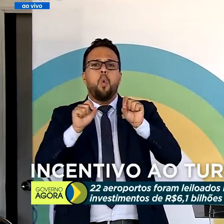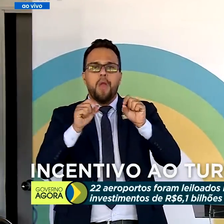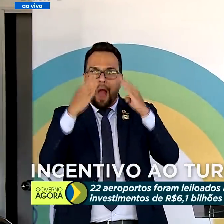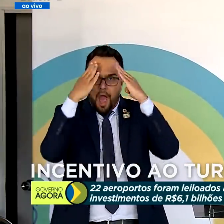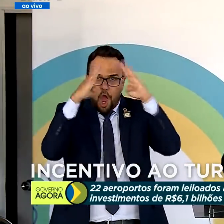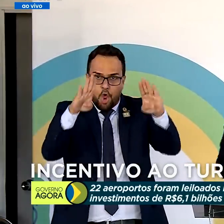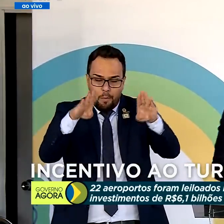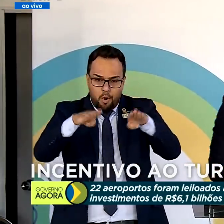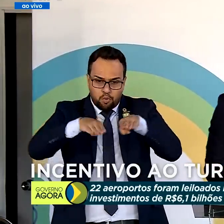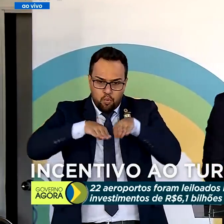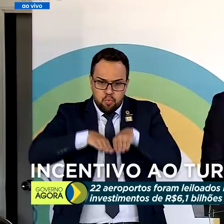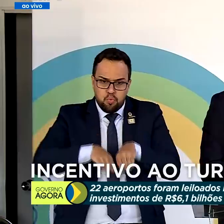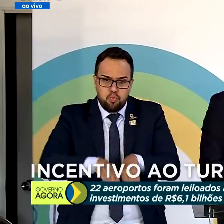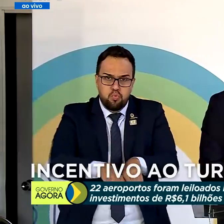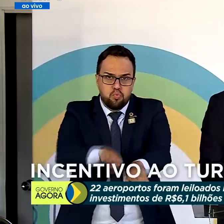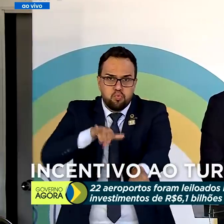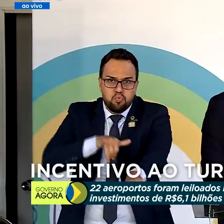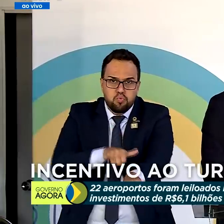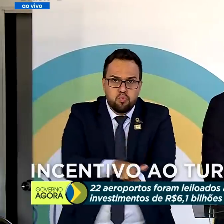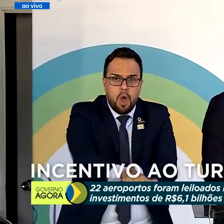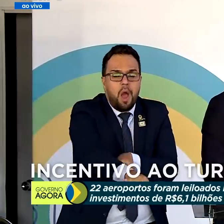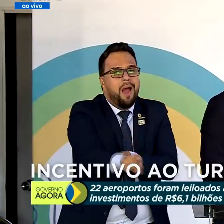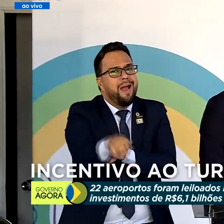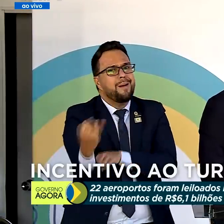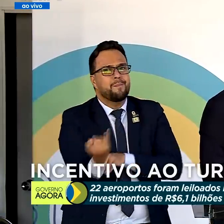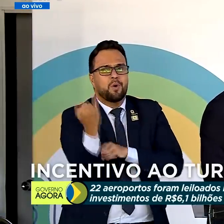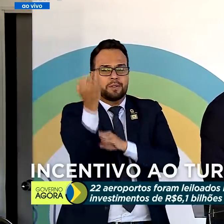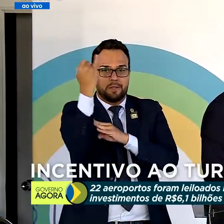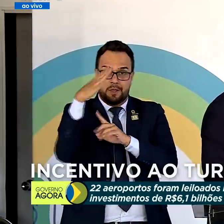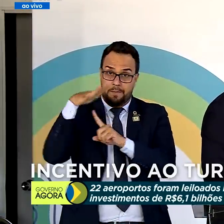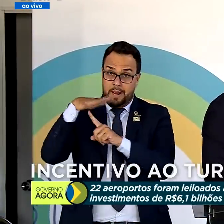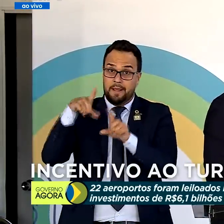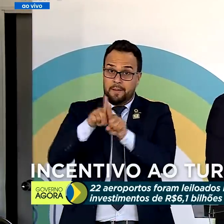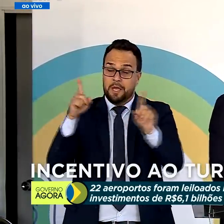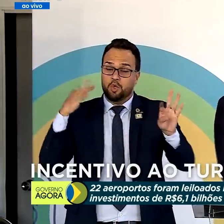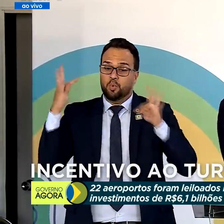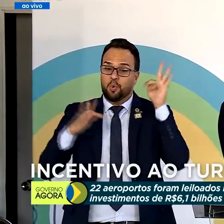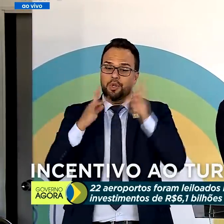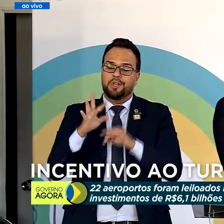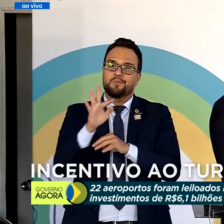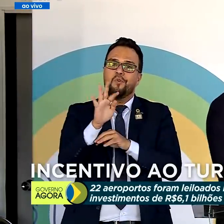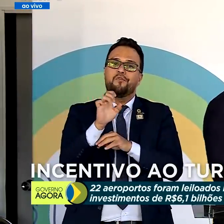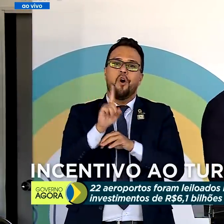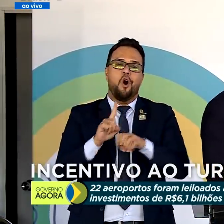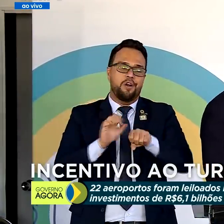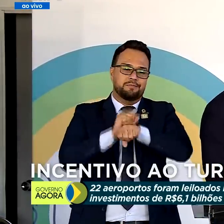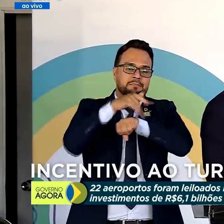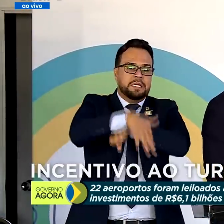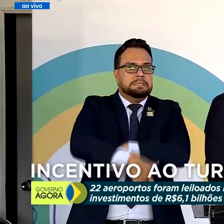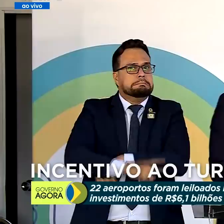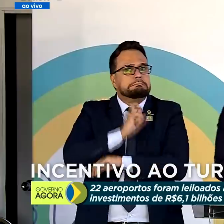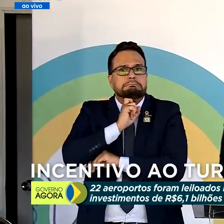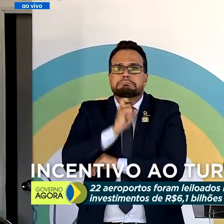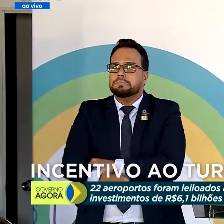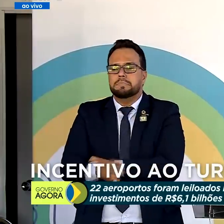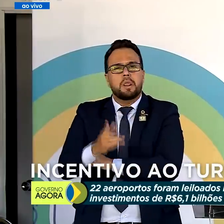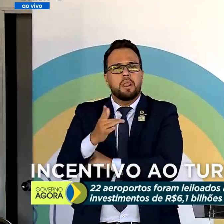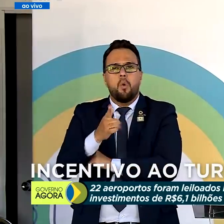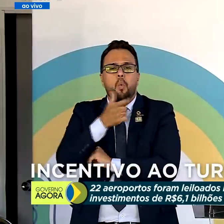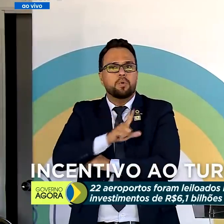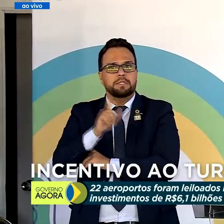é muito importante para o Paraná e para turismo de Foz do Iguaçu. Por quê? Não entrava na minha cabeça, ministro Heleno,